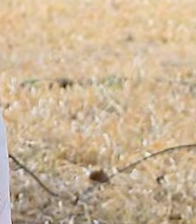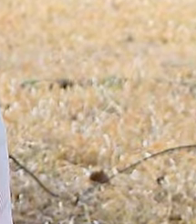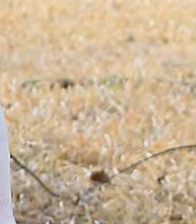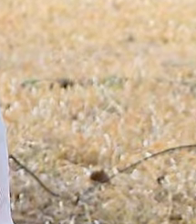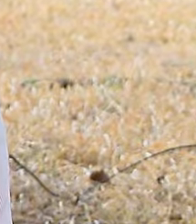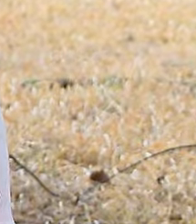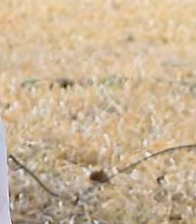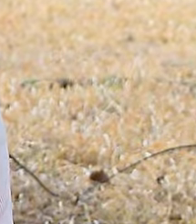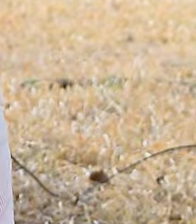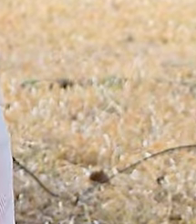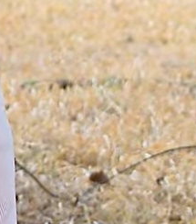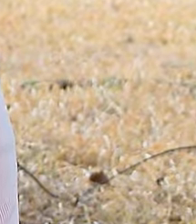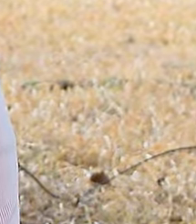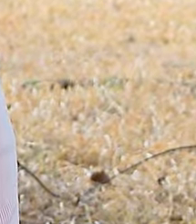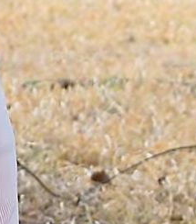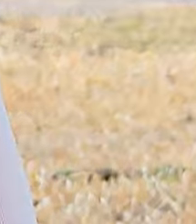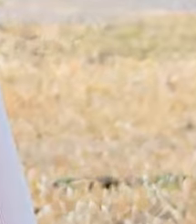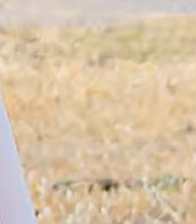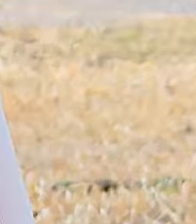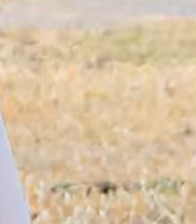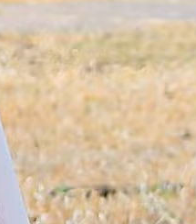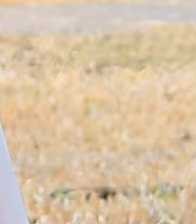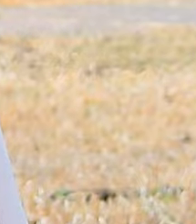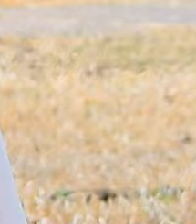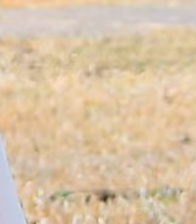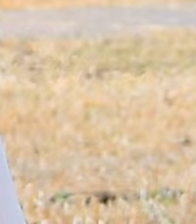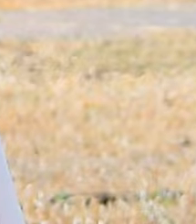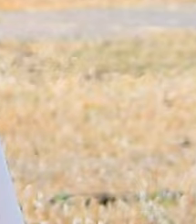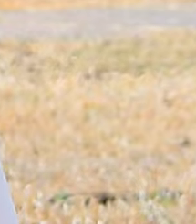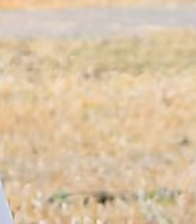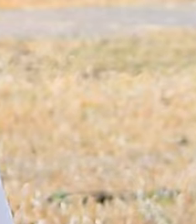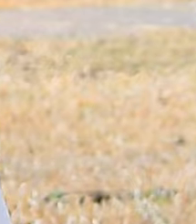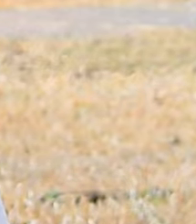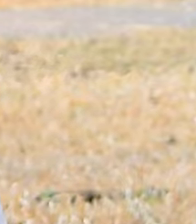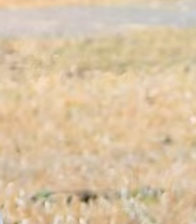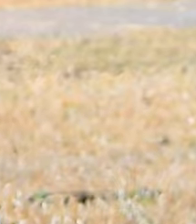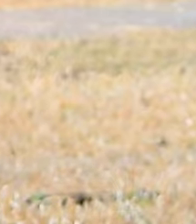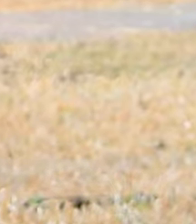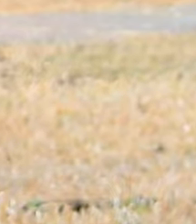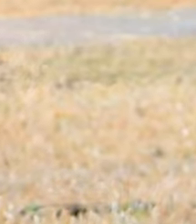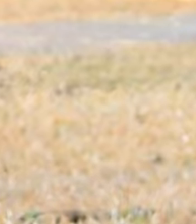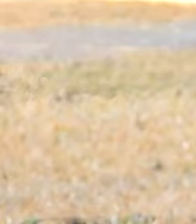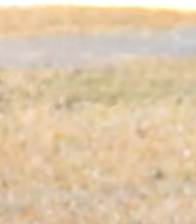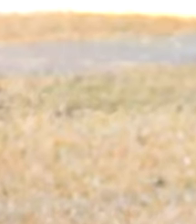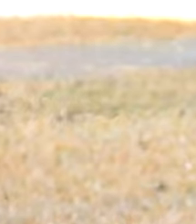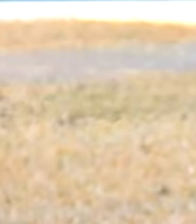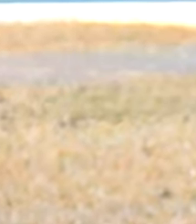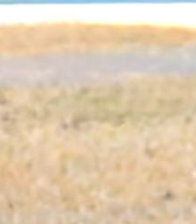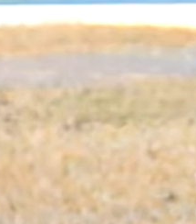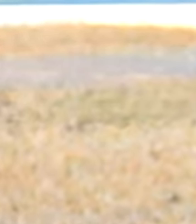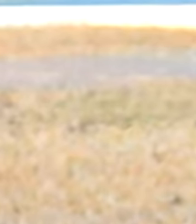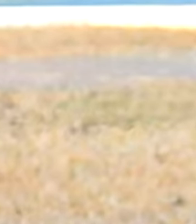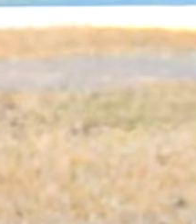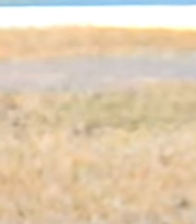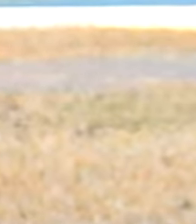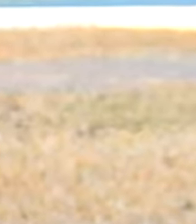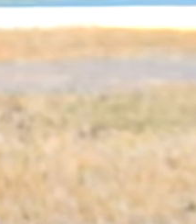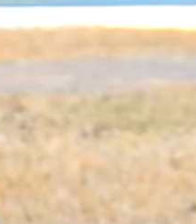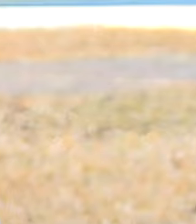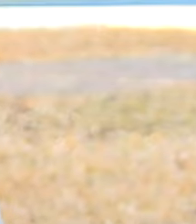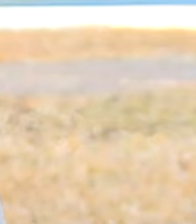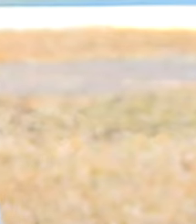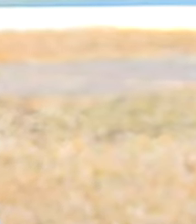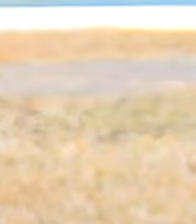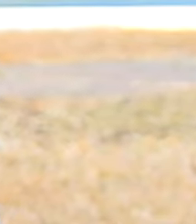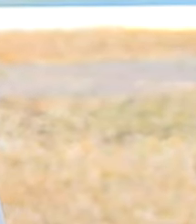assim não fechou as contas do mês então eu vou lá e eu faço um eu abro um buraco para tapar outro eu faço um empréstimo